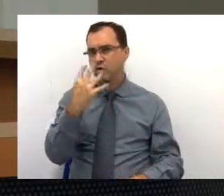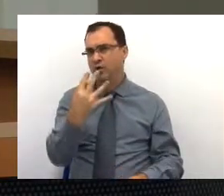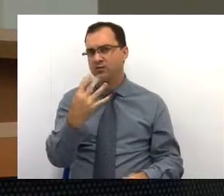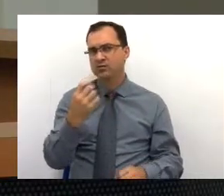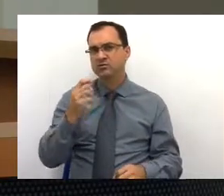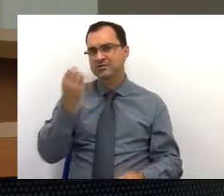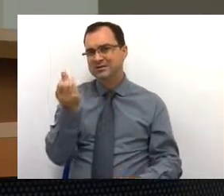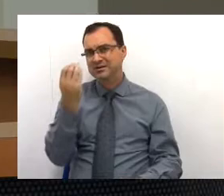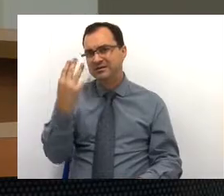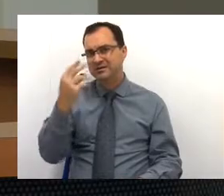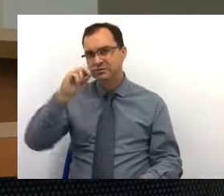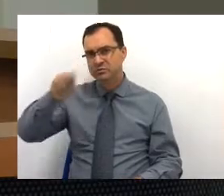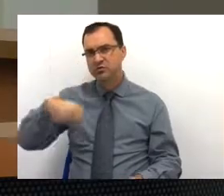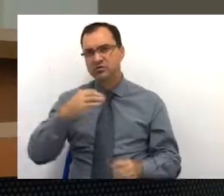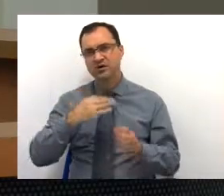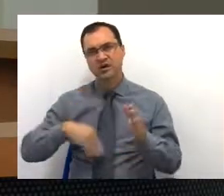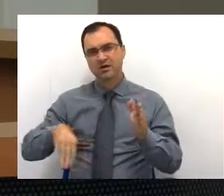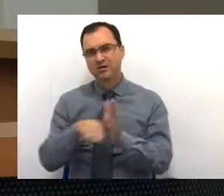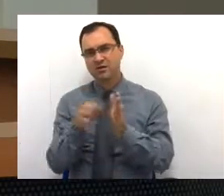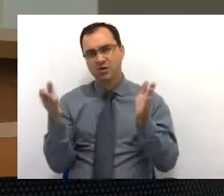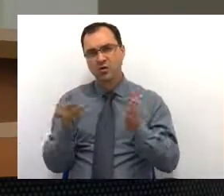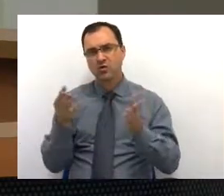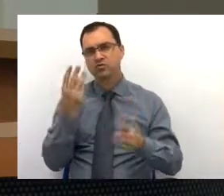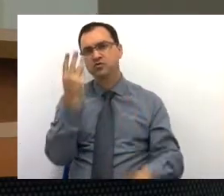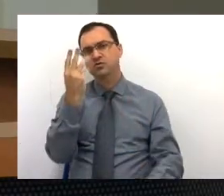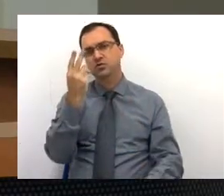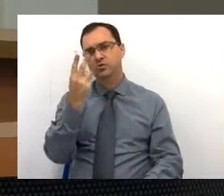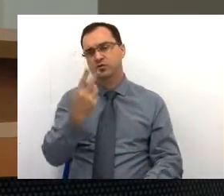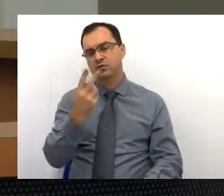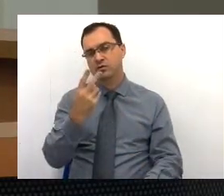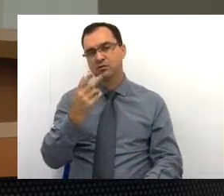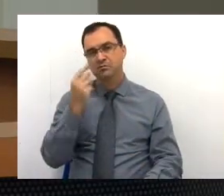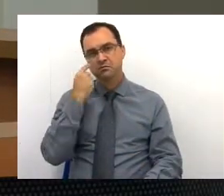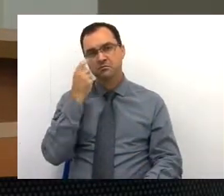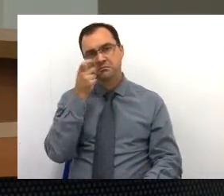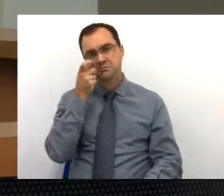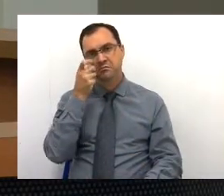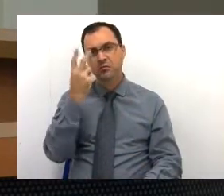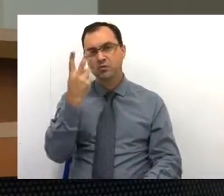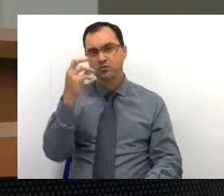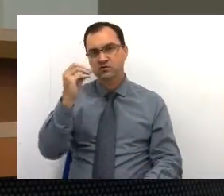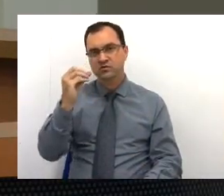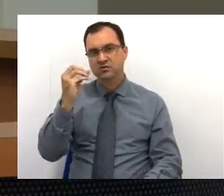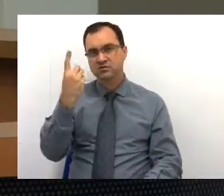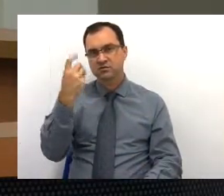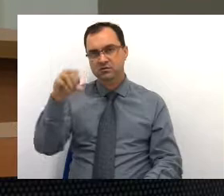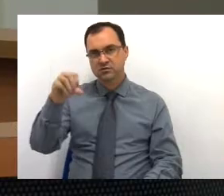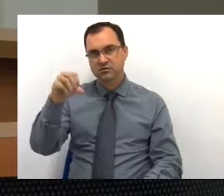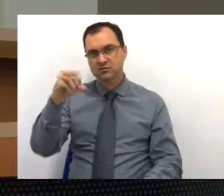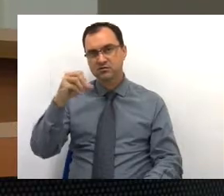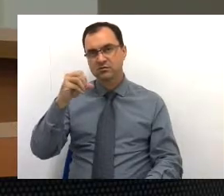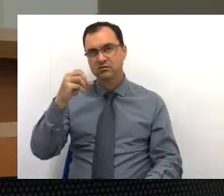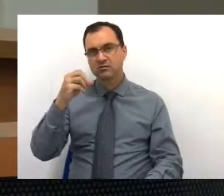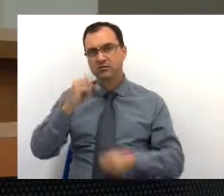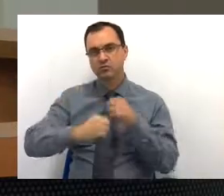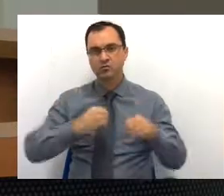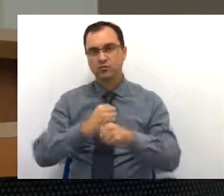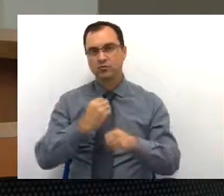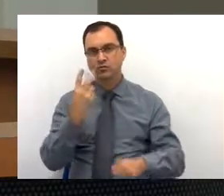milhões e chegando hoje a 200 e, a previsão, a 219 em 2014.